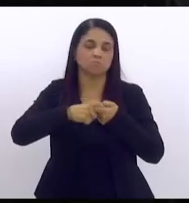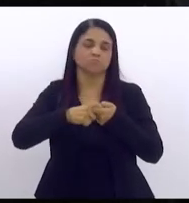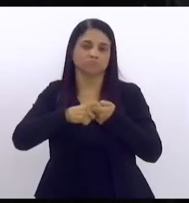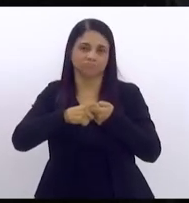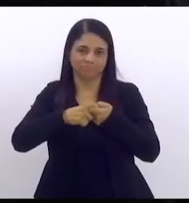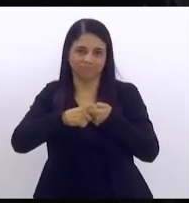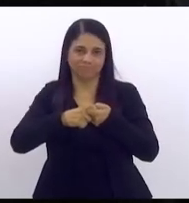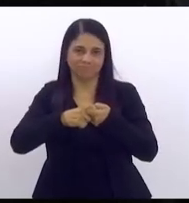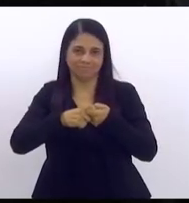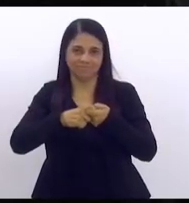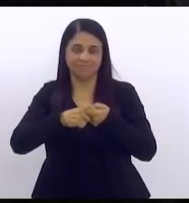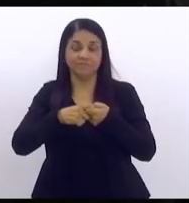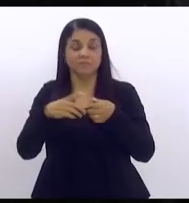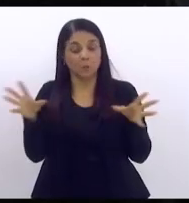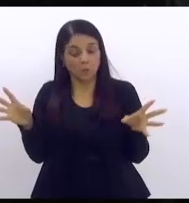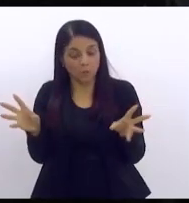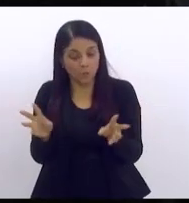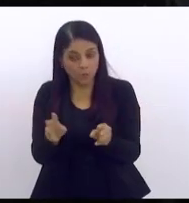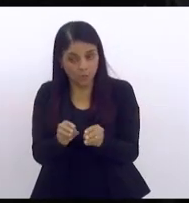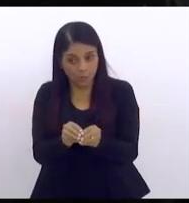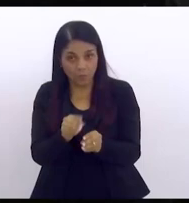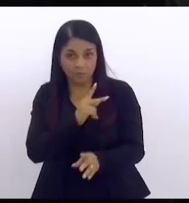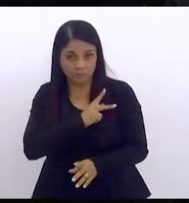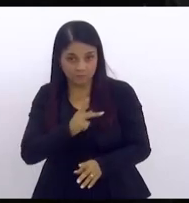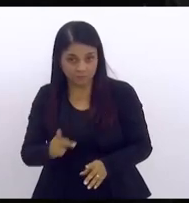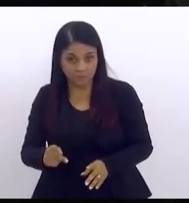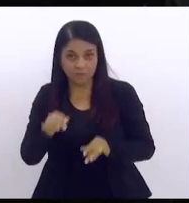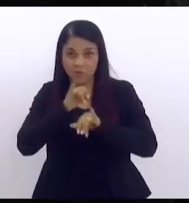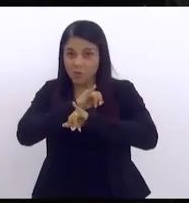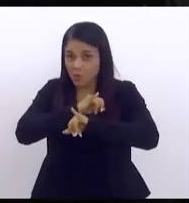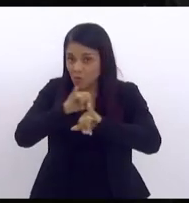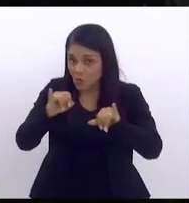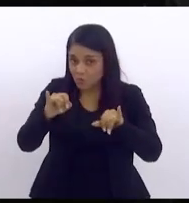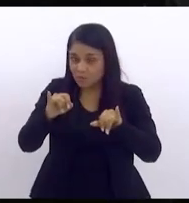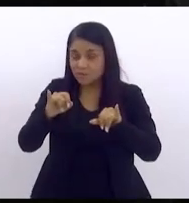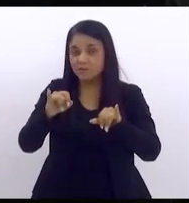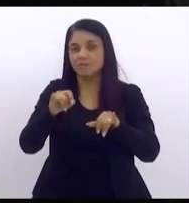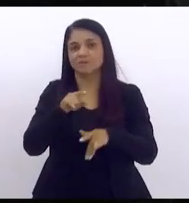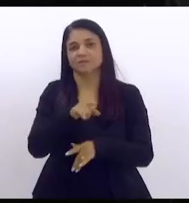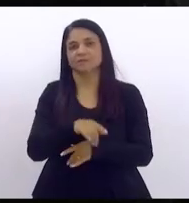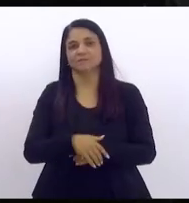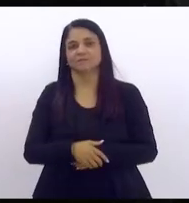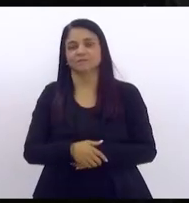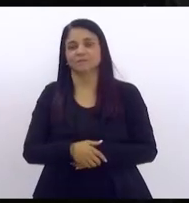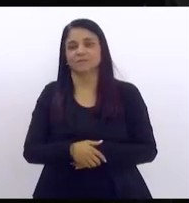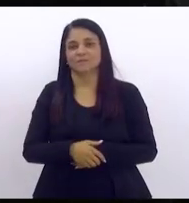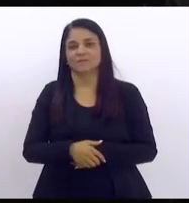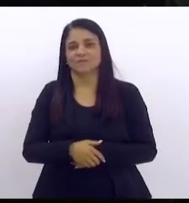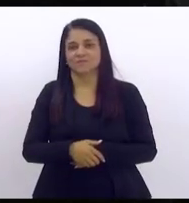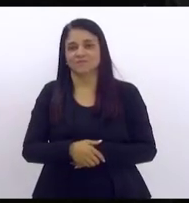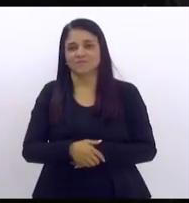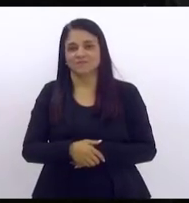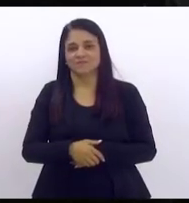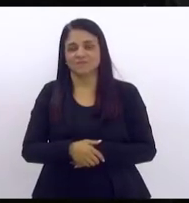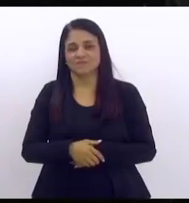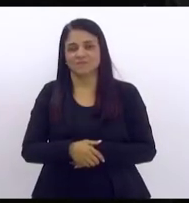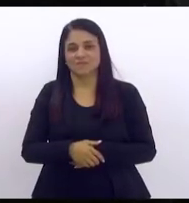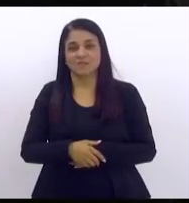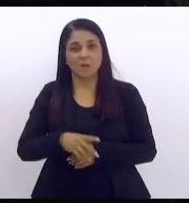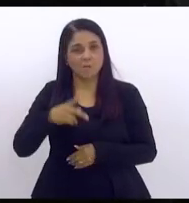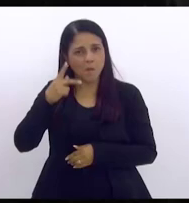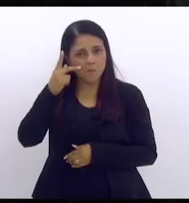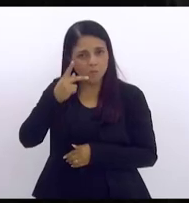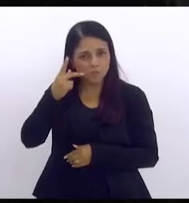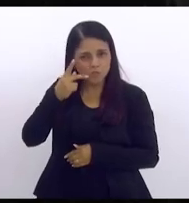eu termino aqui mas já comunicando a vossa excelência que se é para ir para a política